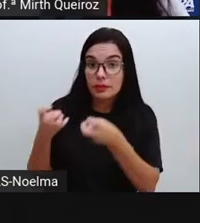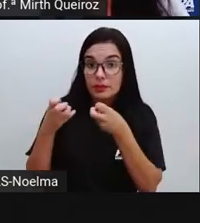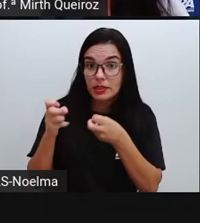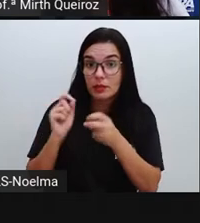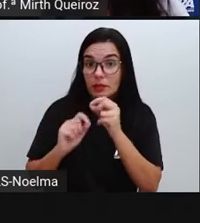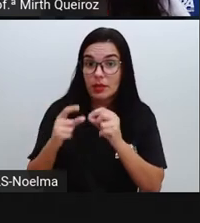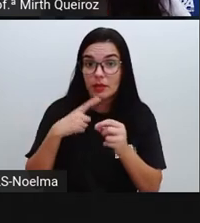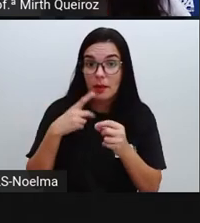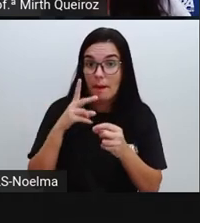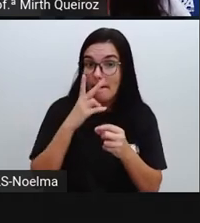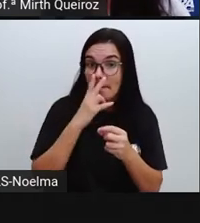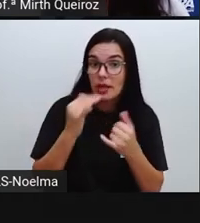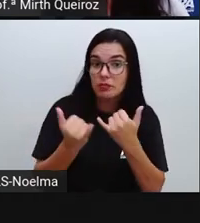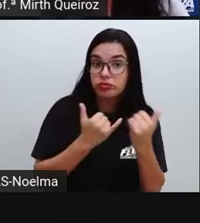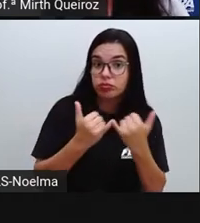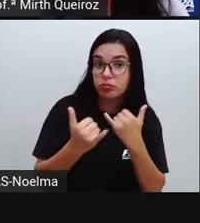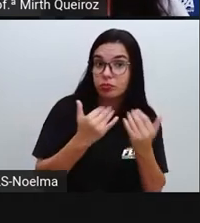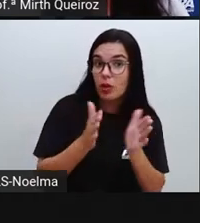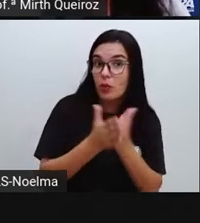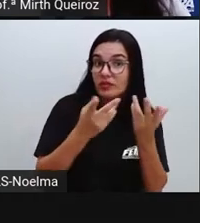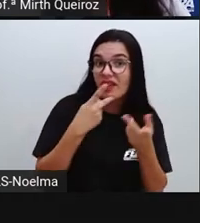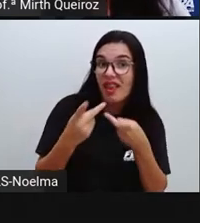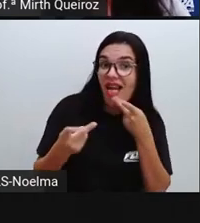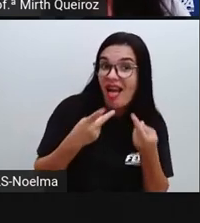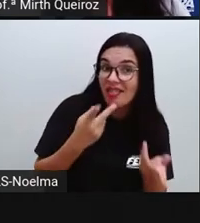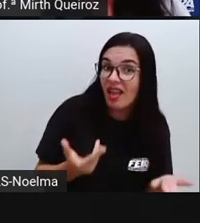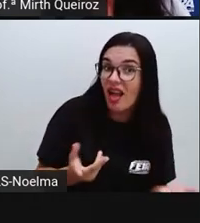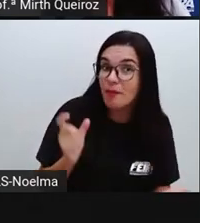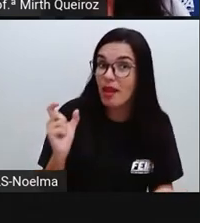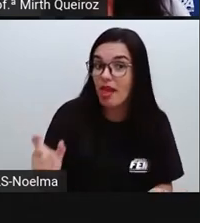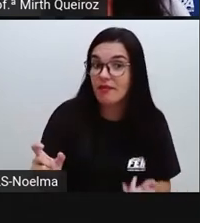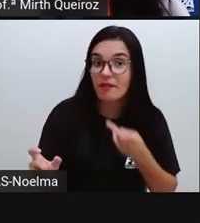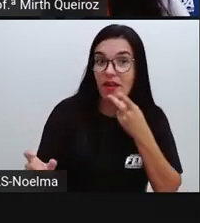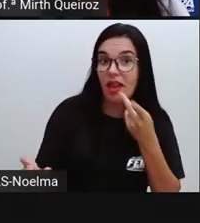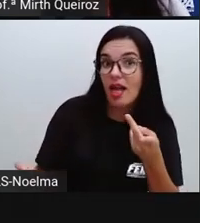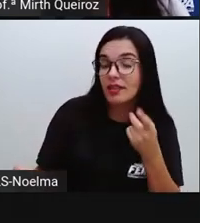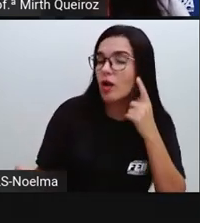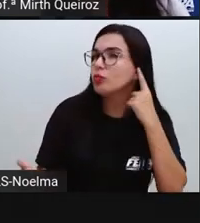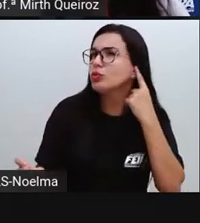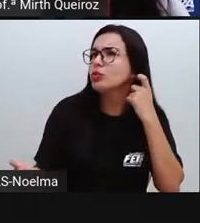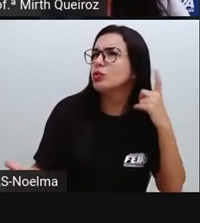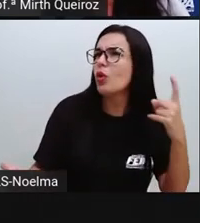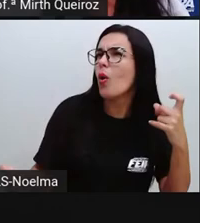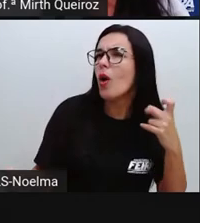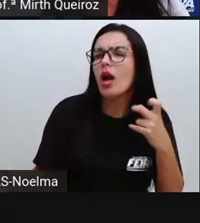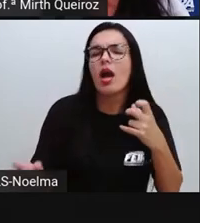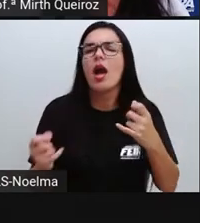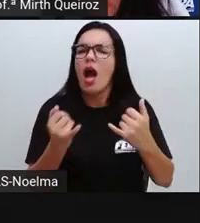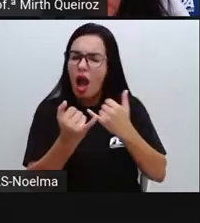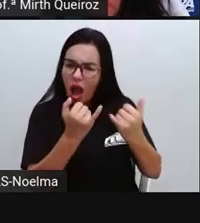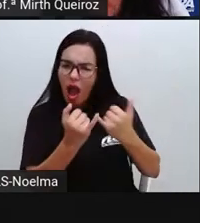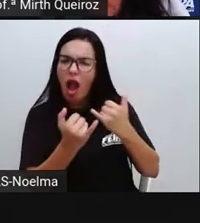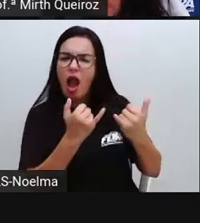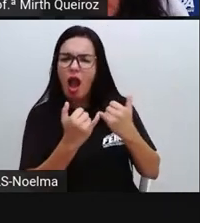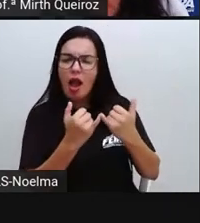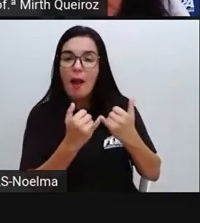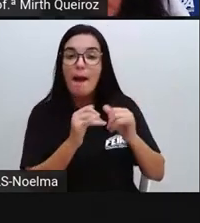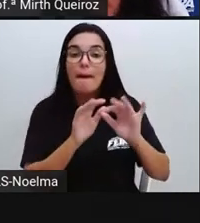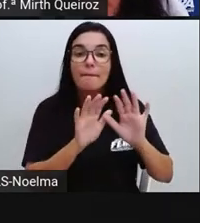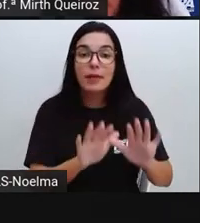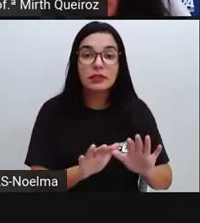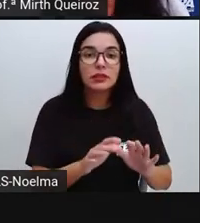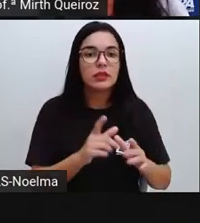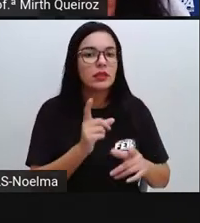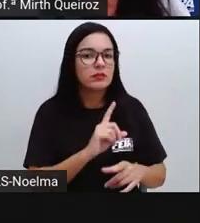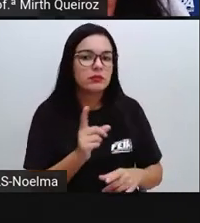semelhantes quanto as quando pronunciadas, né? Talvez esses sejam os motivos aí de tantas dúvidas. Dessa